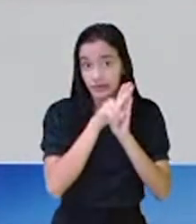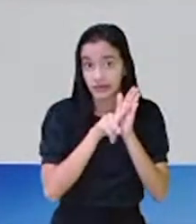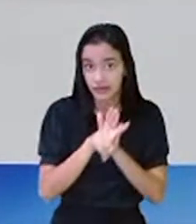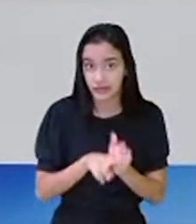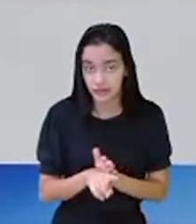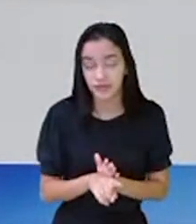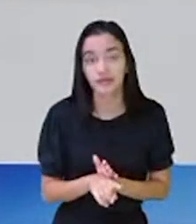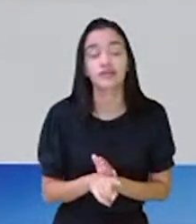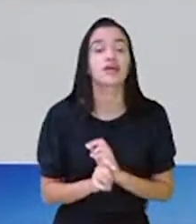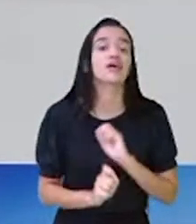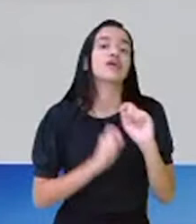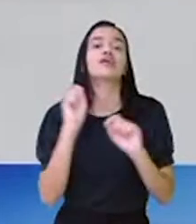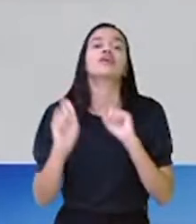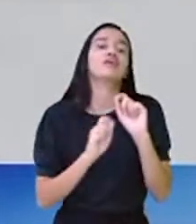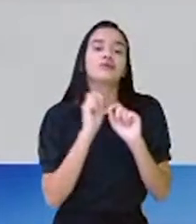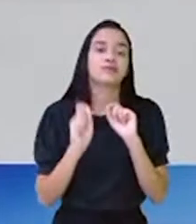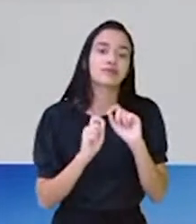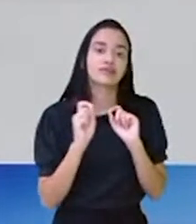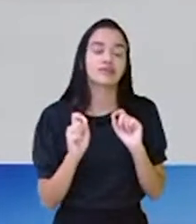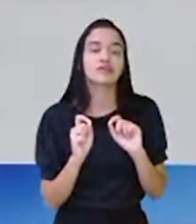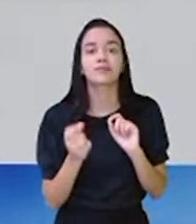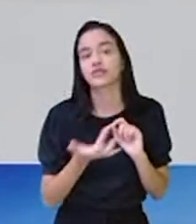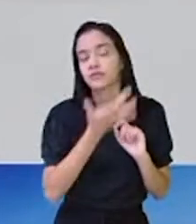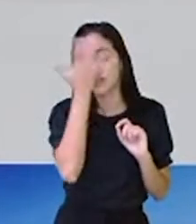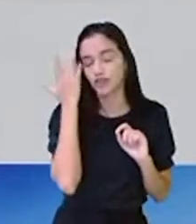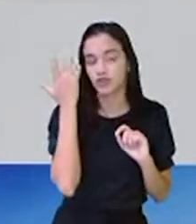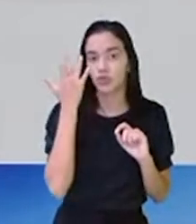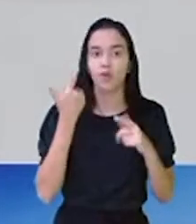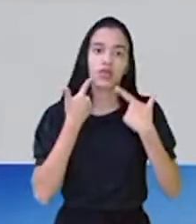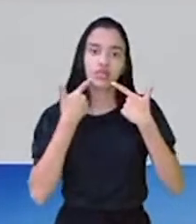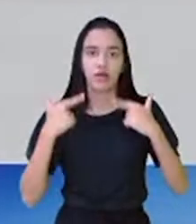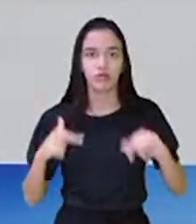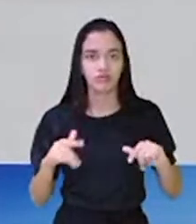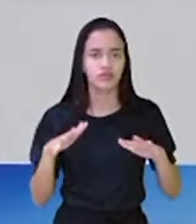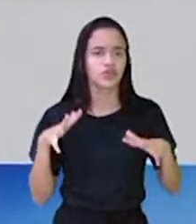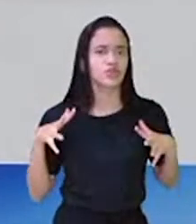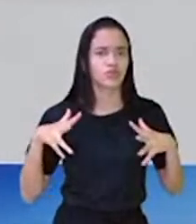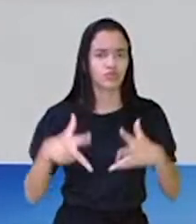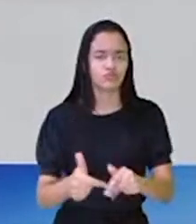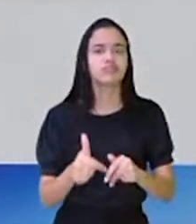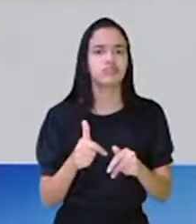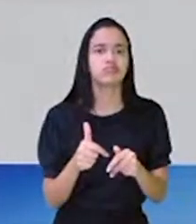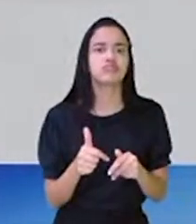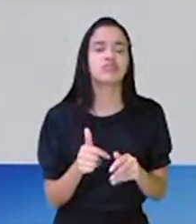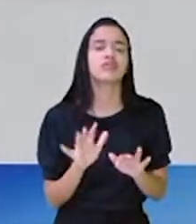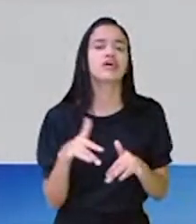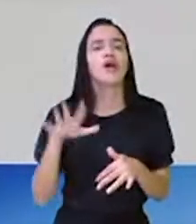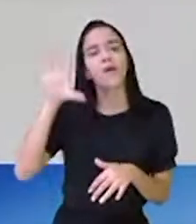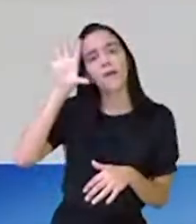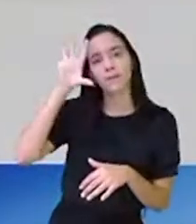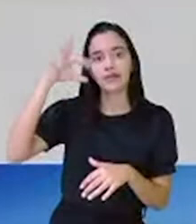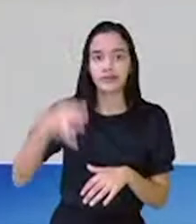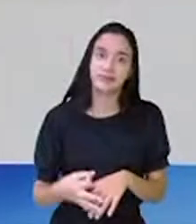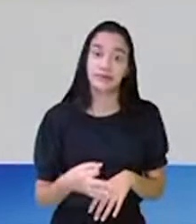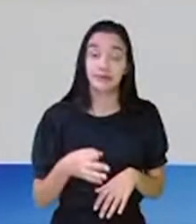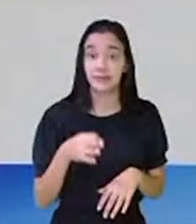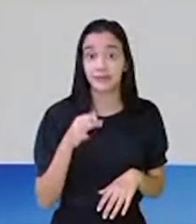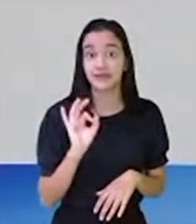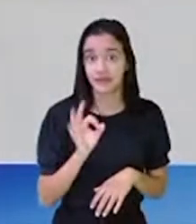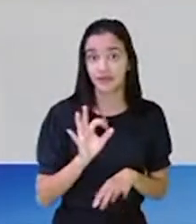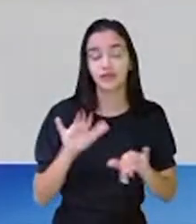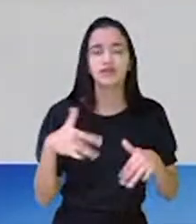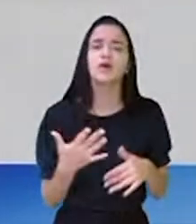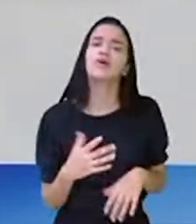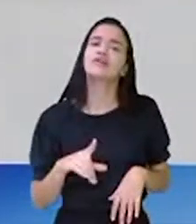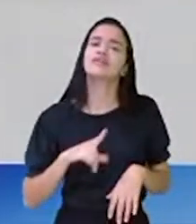transmitido, ele é colocado para as pessoas numa linguagem que todo mundo possa compreender. Tá certo? Então, assim,